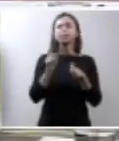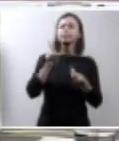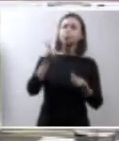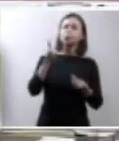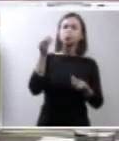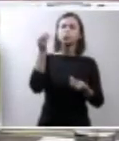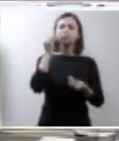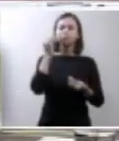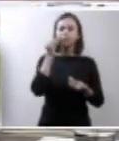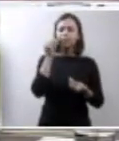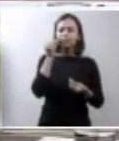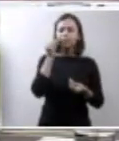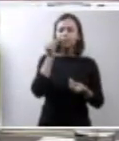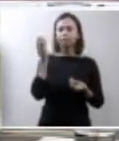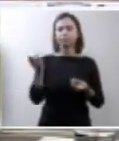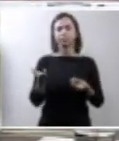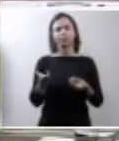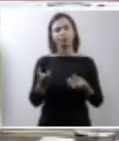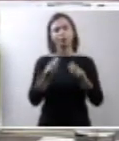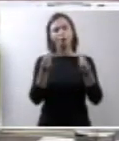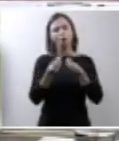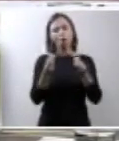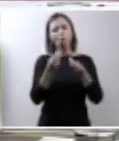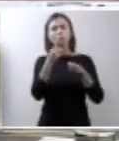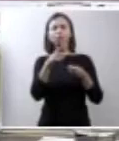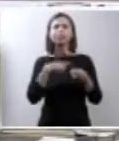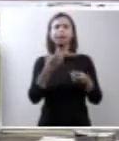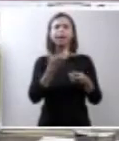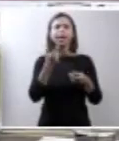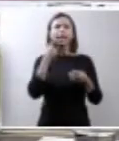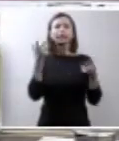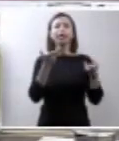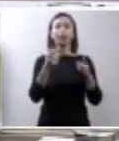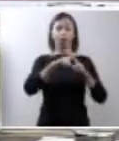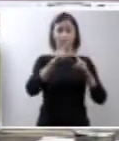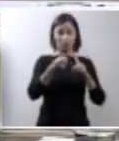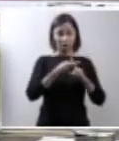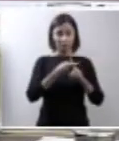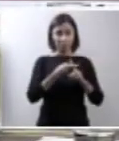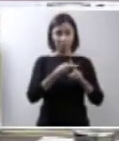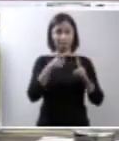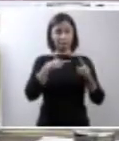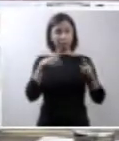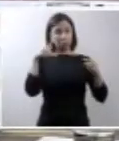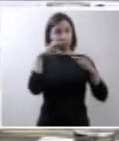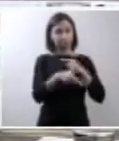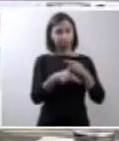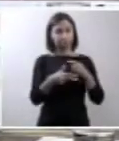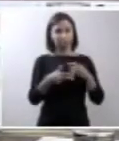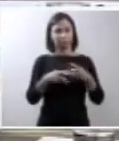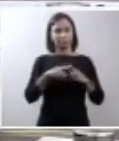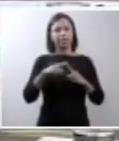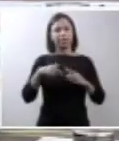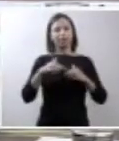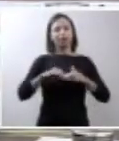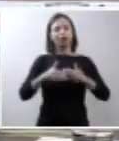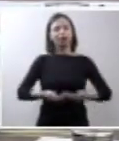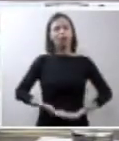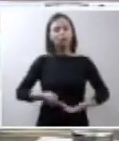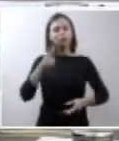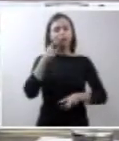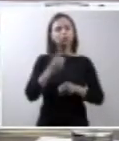importância de você ter abreviado esse sofrimento. Se foi importante para você, se fez uma diferença